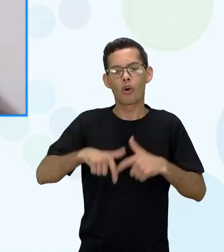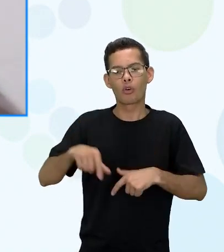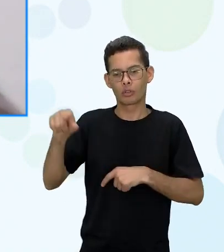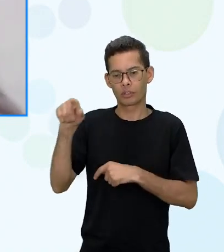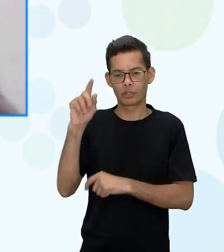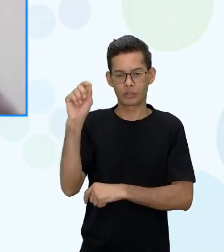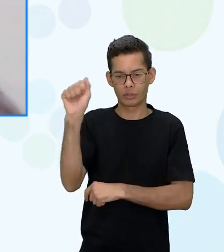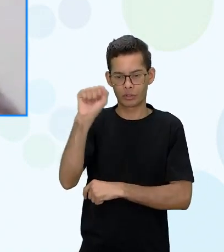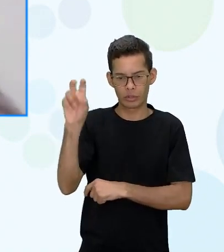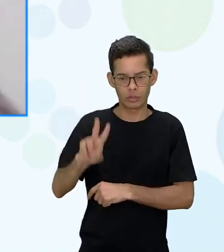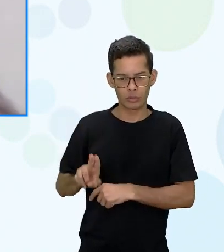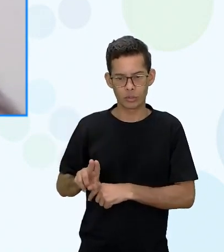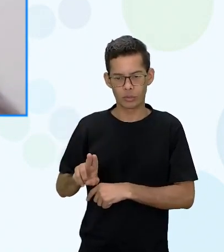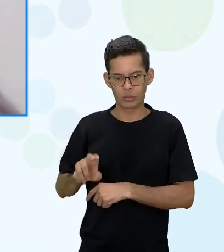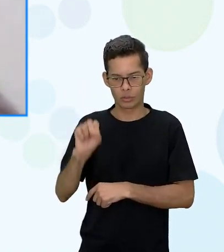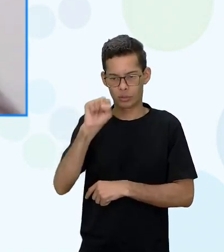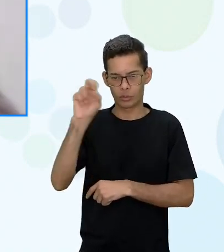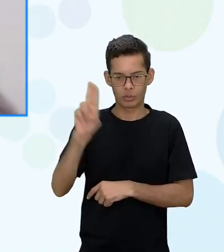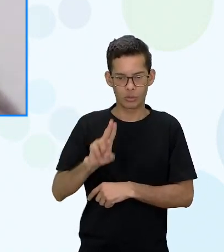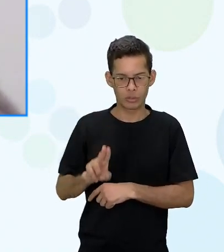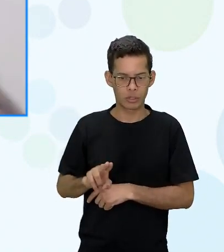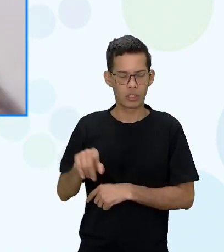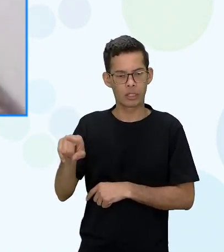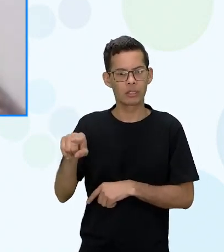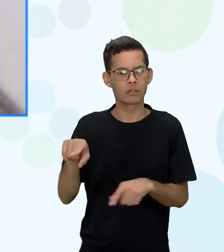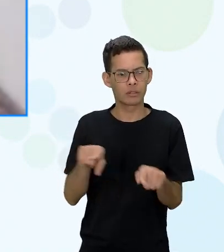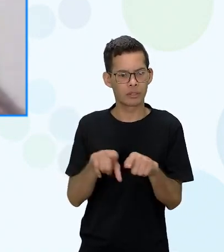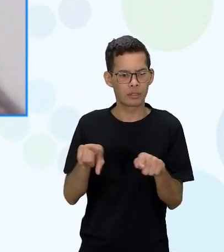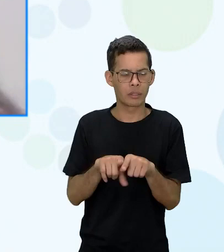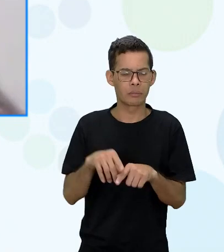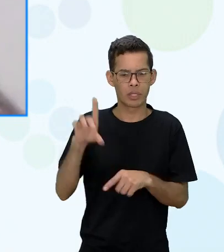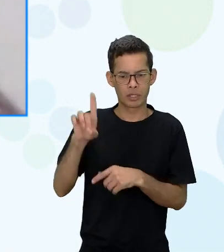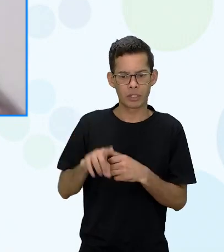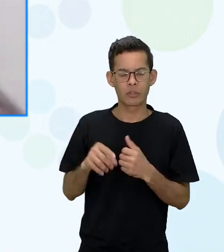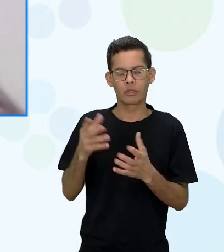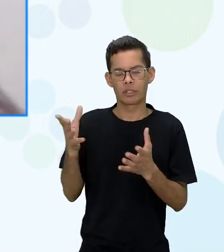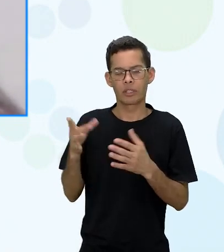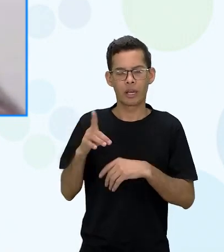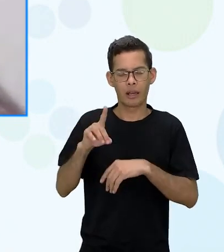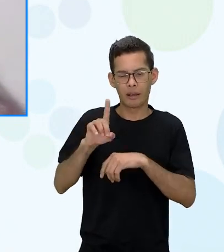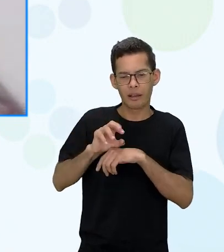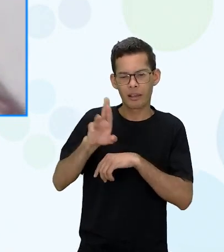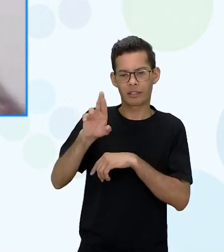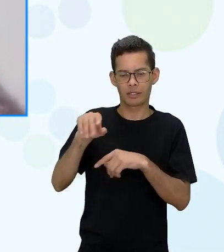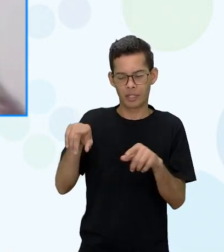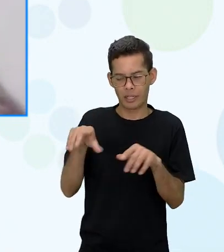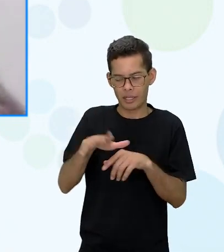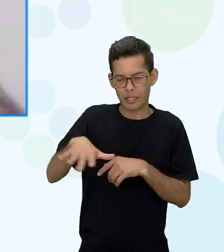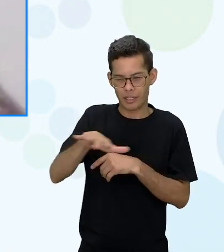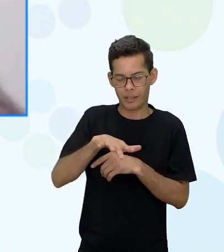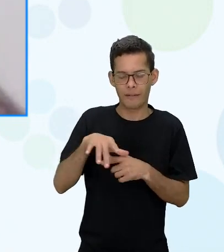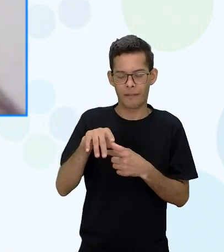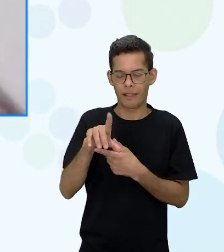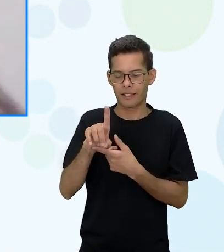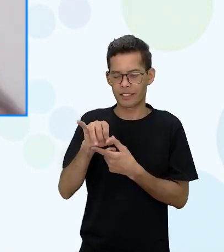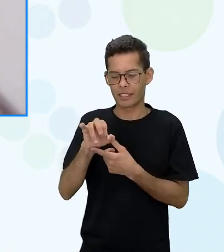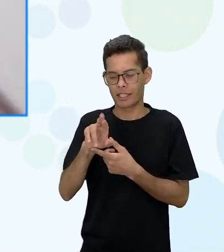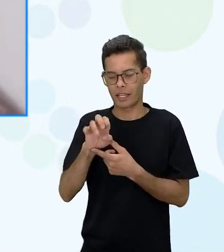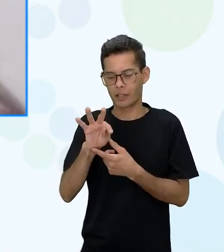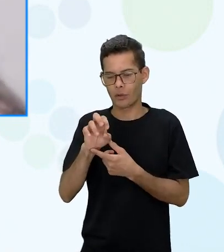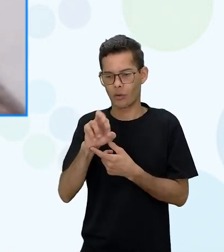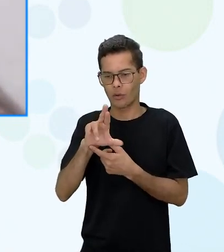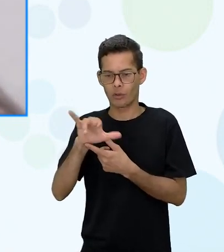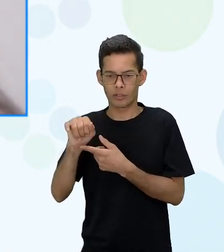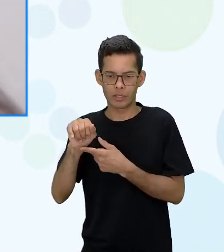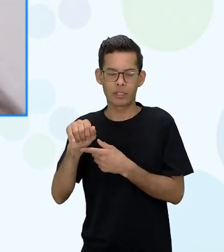diretora né Maria Bernadette então a dirigente também e também eu quero agradecer aqui o